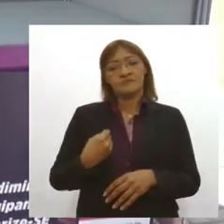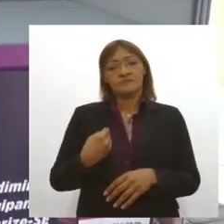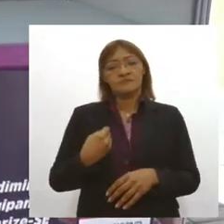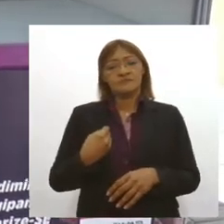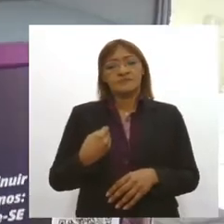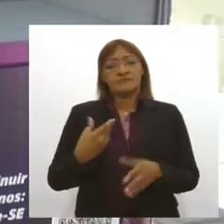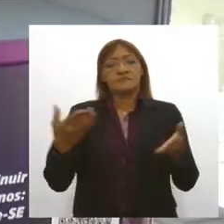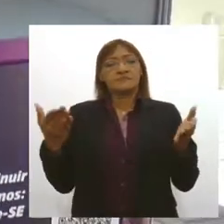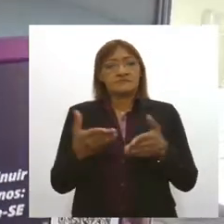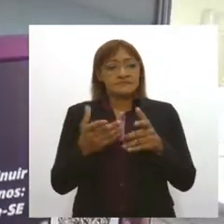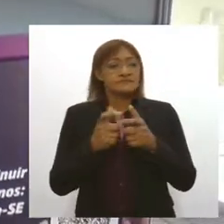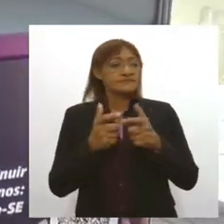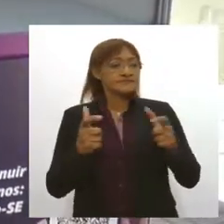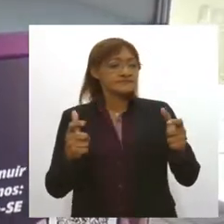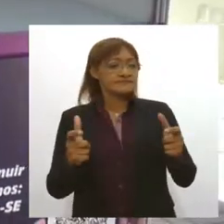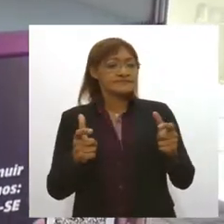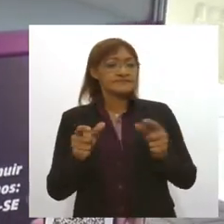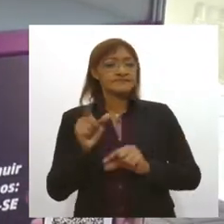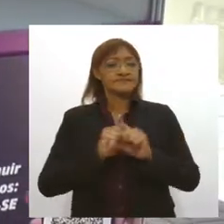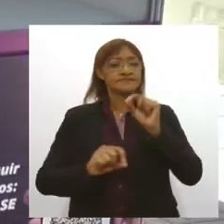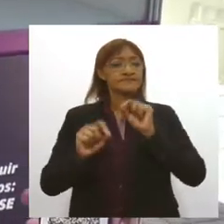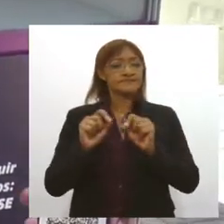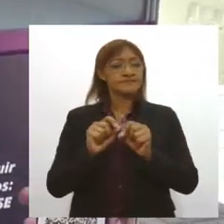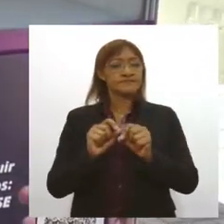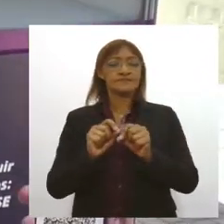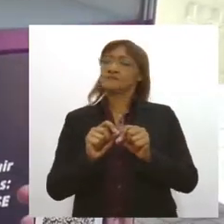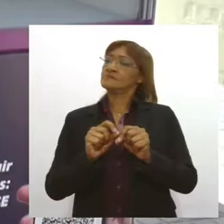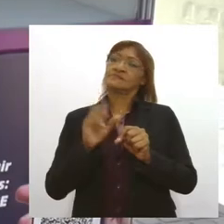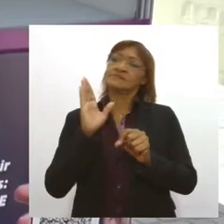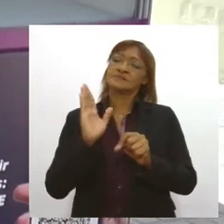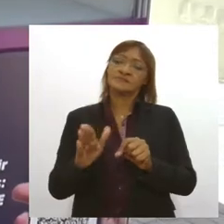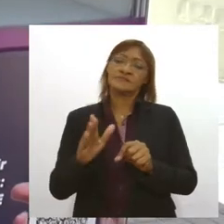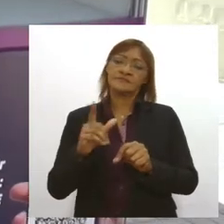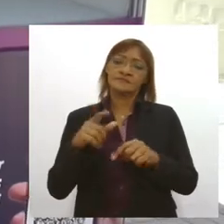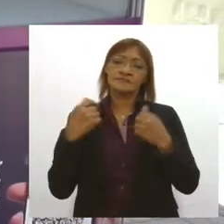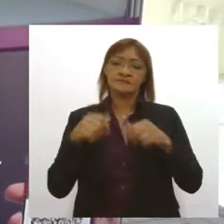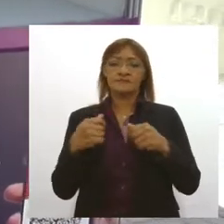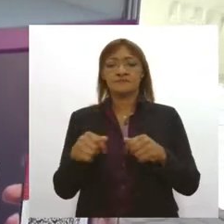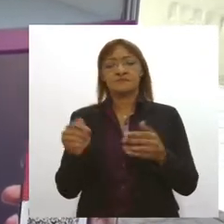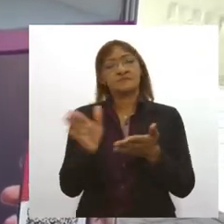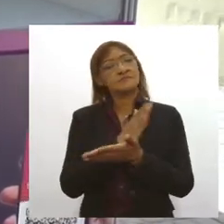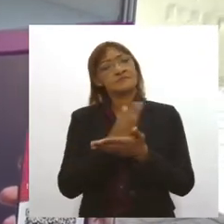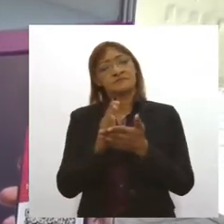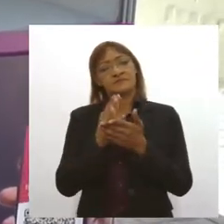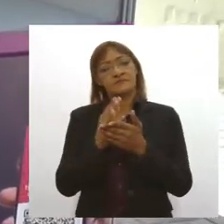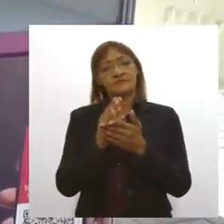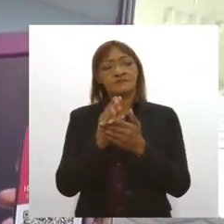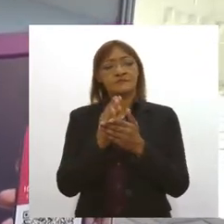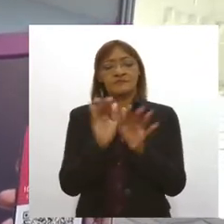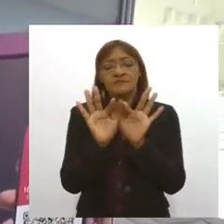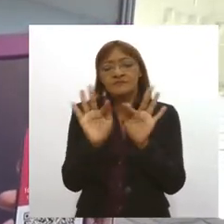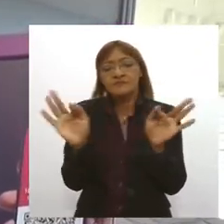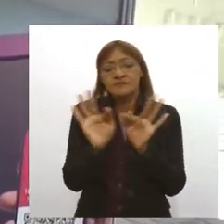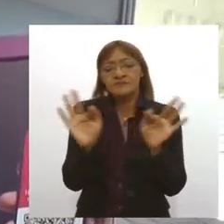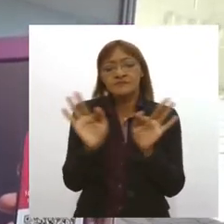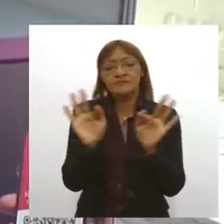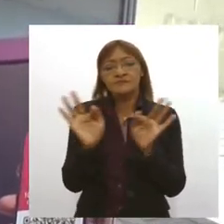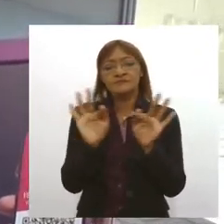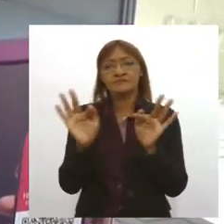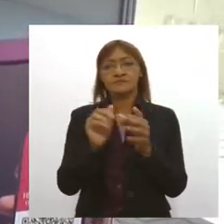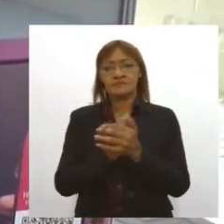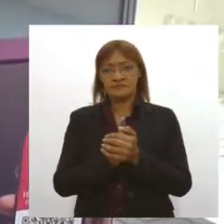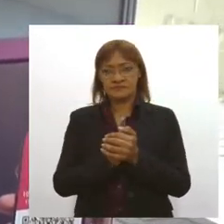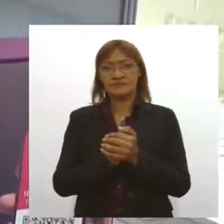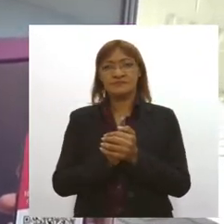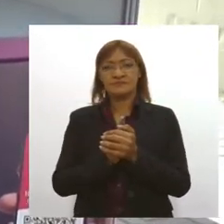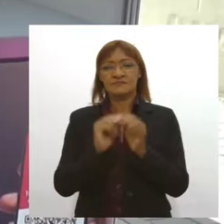bem maior. São segmentos informais, pequenos eventos, uma série de categorias,